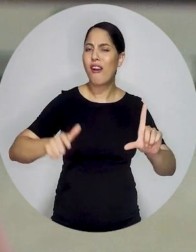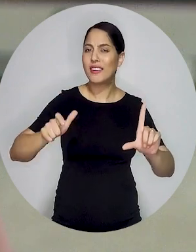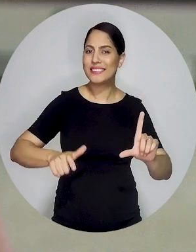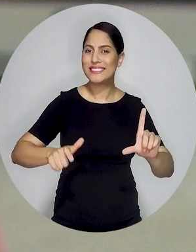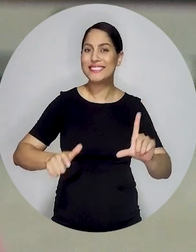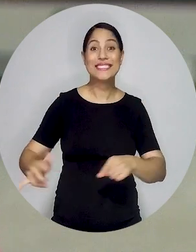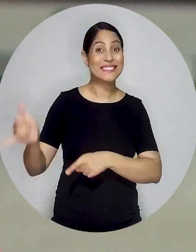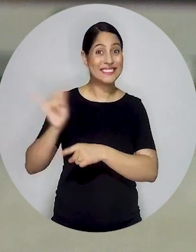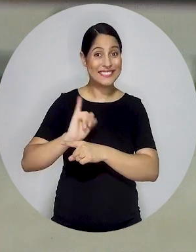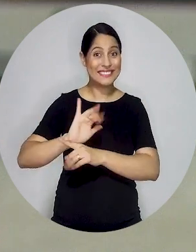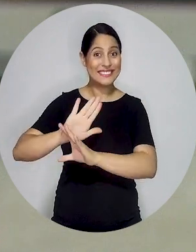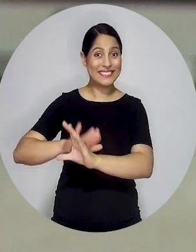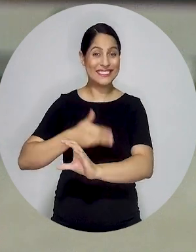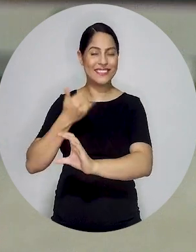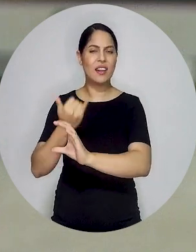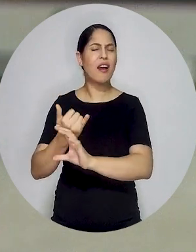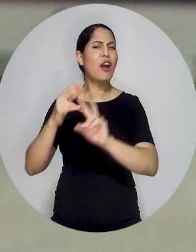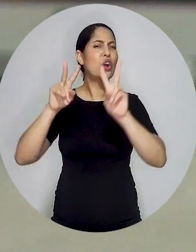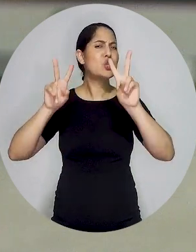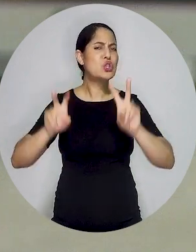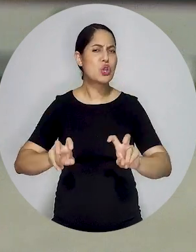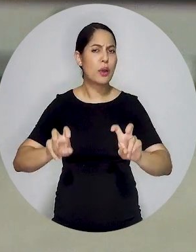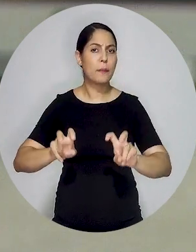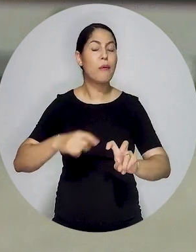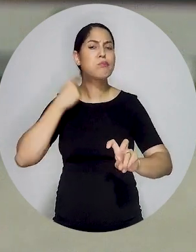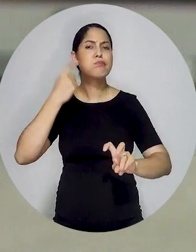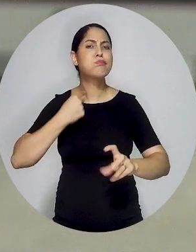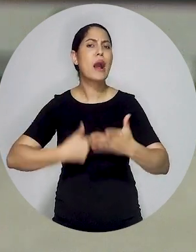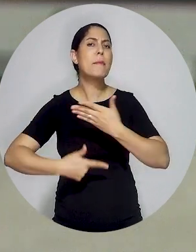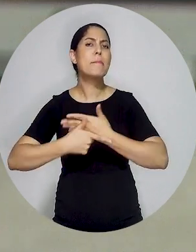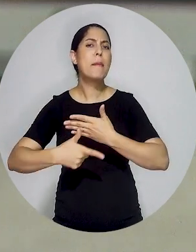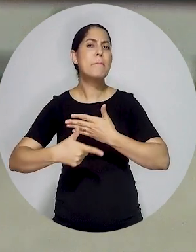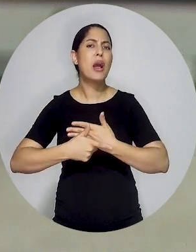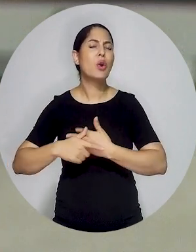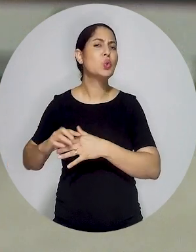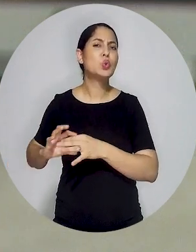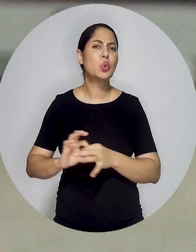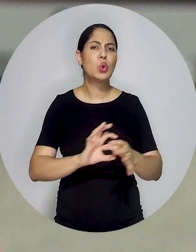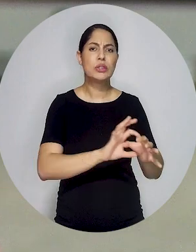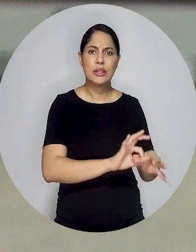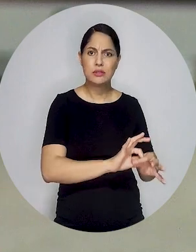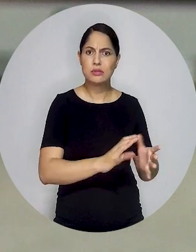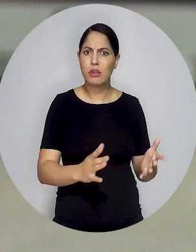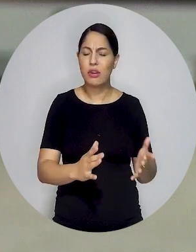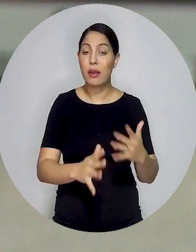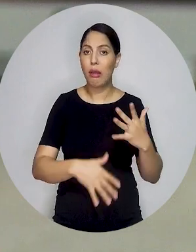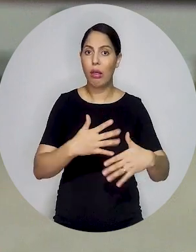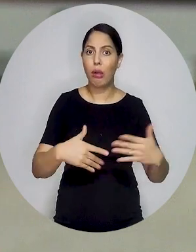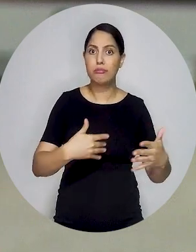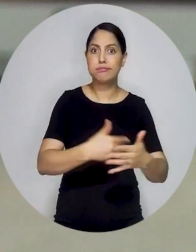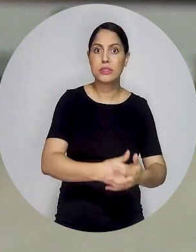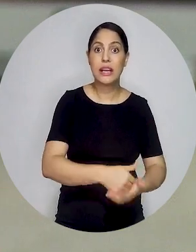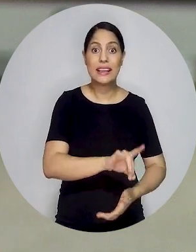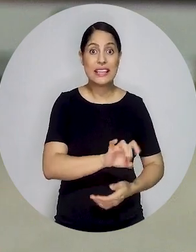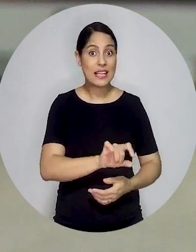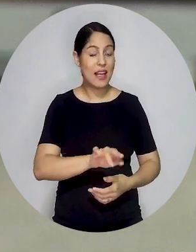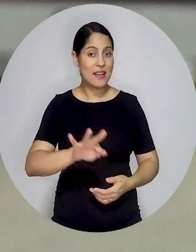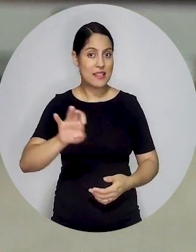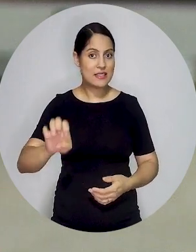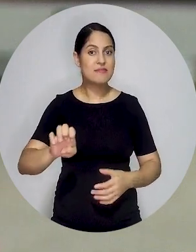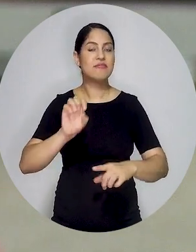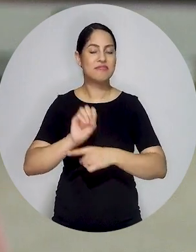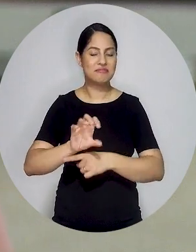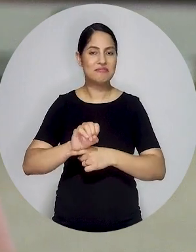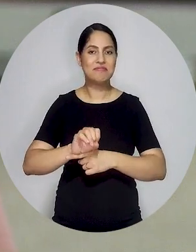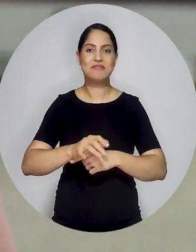vivo no canal da ESA Nacional. Desta vez, o tema tratou do papel da advocacia no campo do direito dos desastres. A